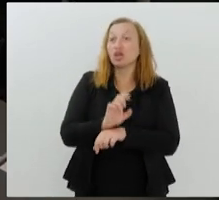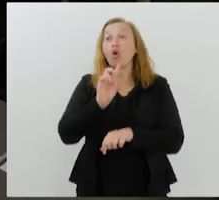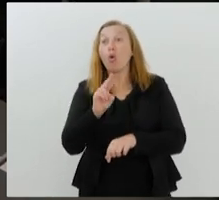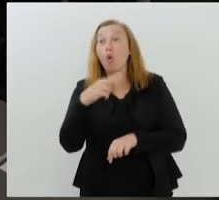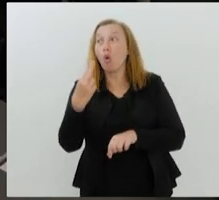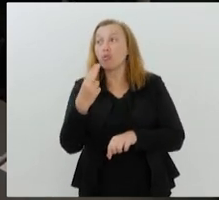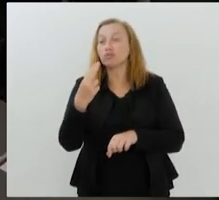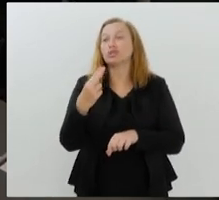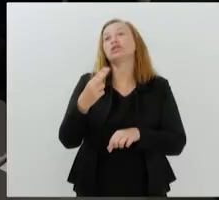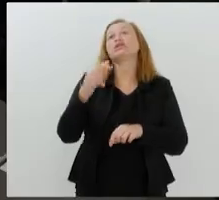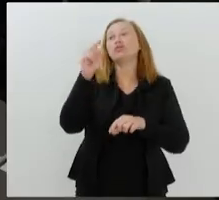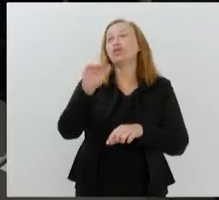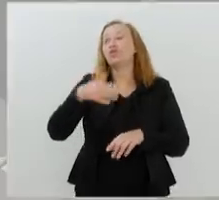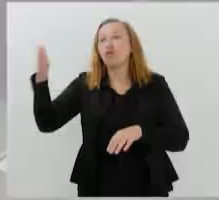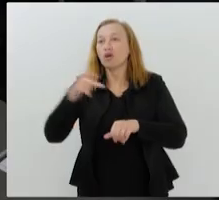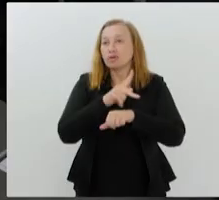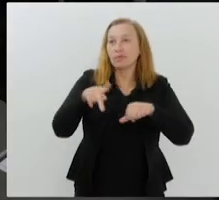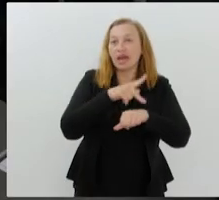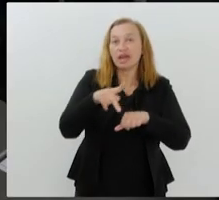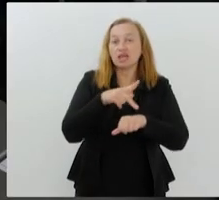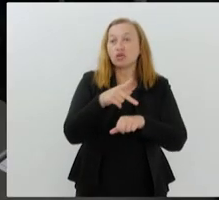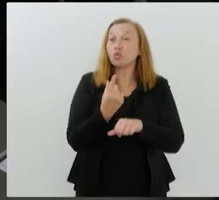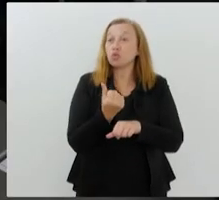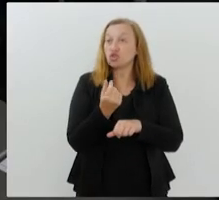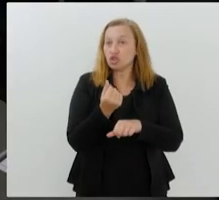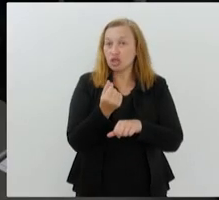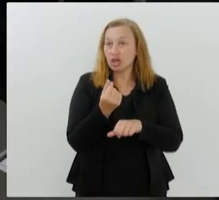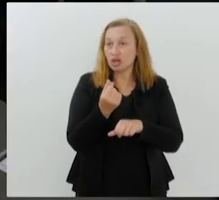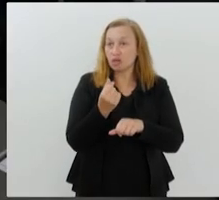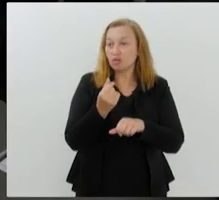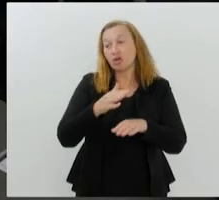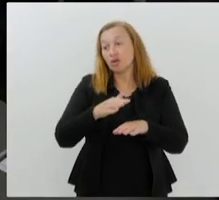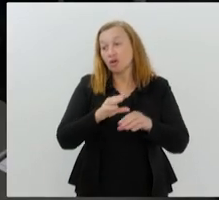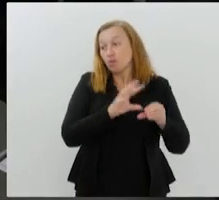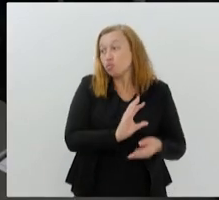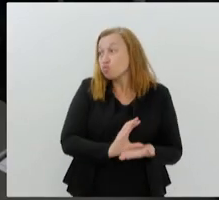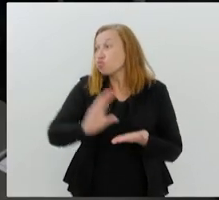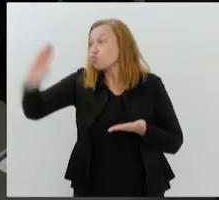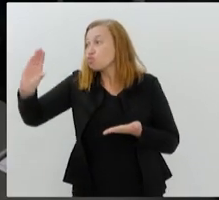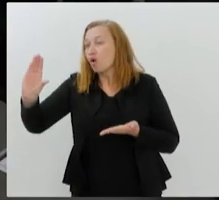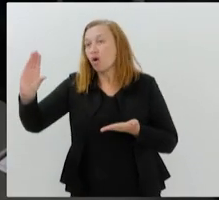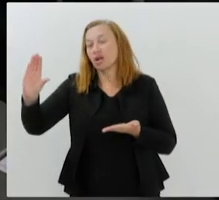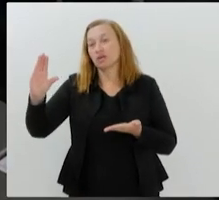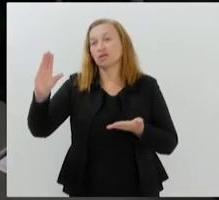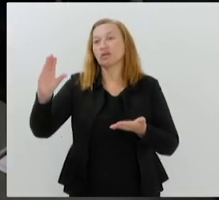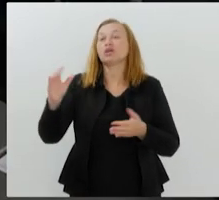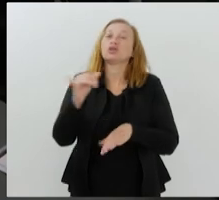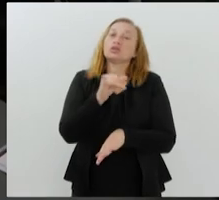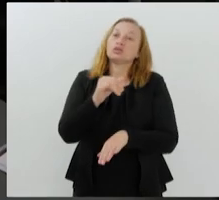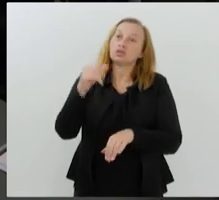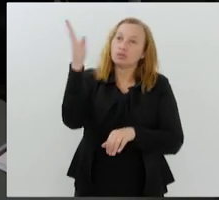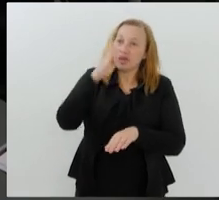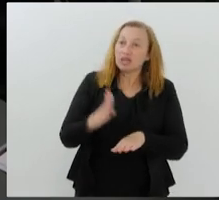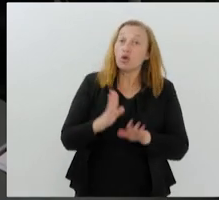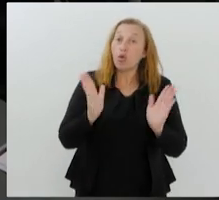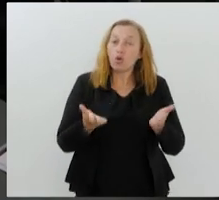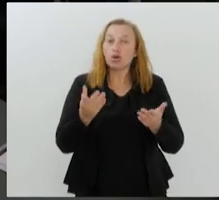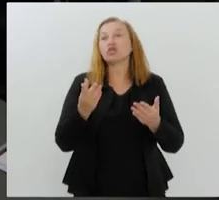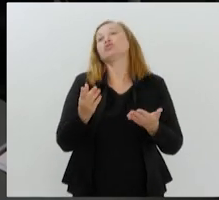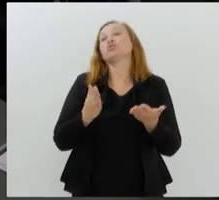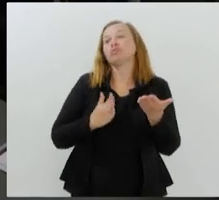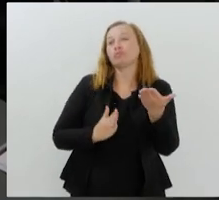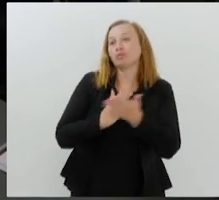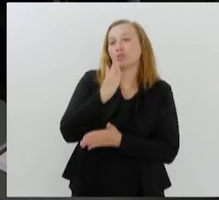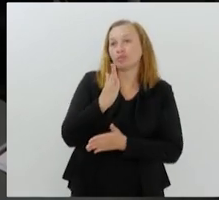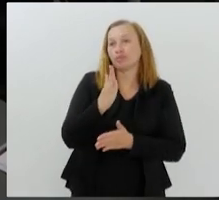esse dinheiro acaba indo para fora do Rio. Então, como medida de desestímulo, é fundamental. O projeto hoje, aprovado por unanimidade